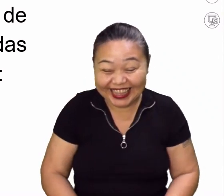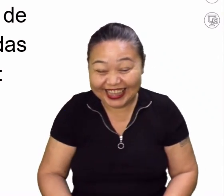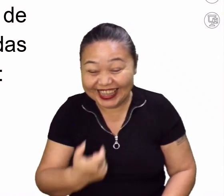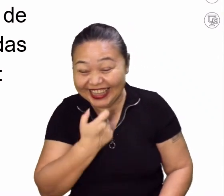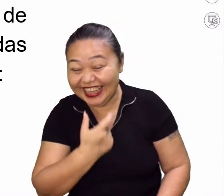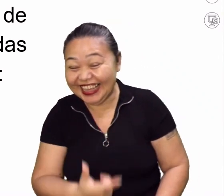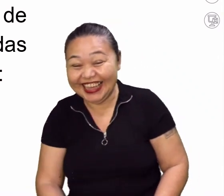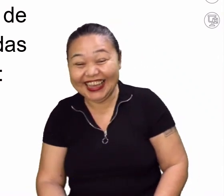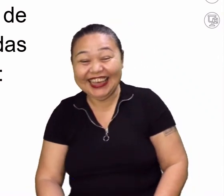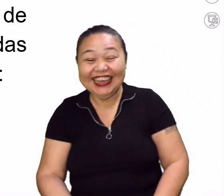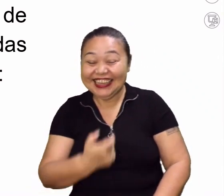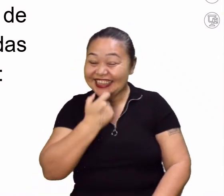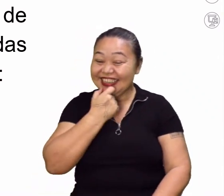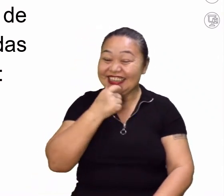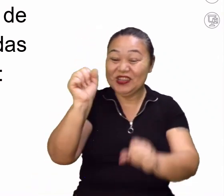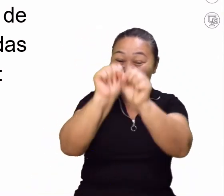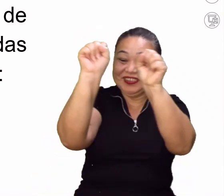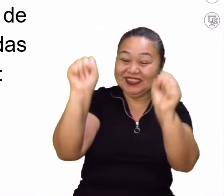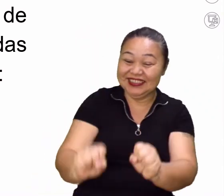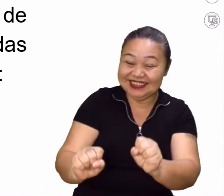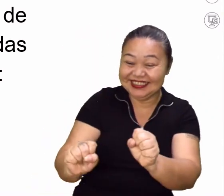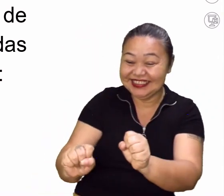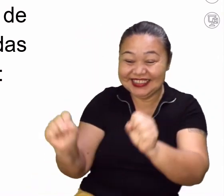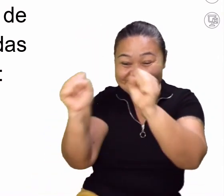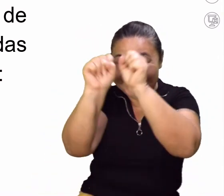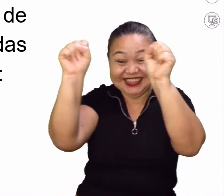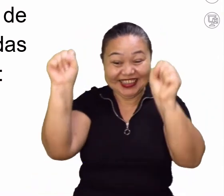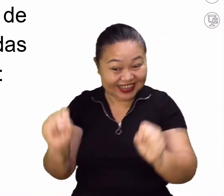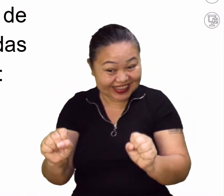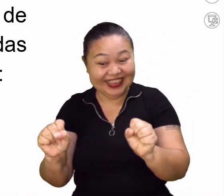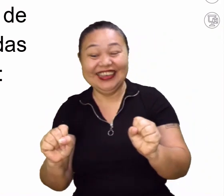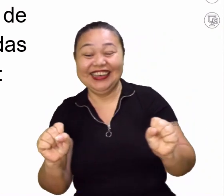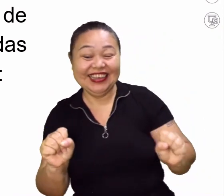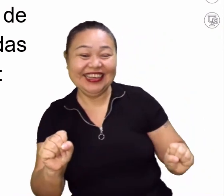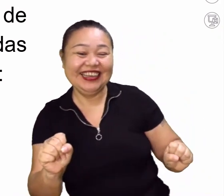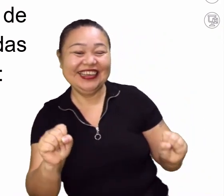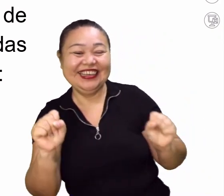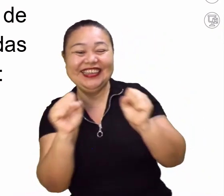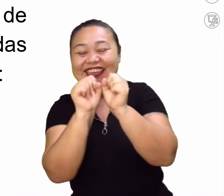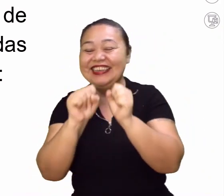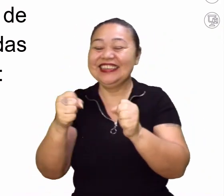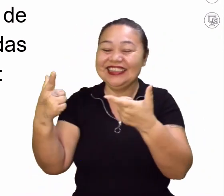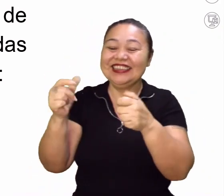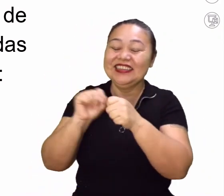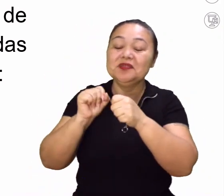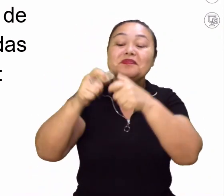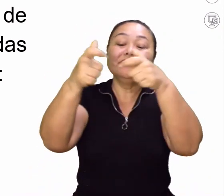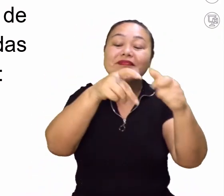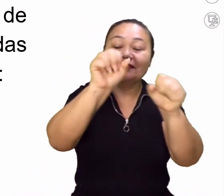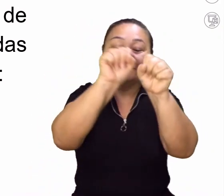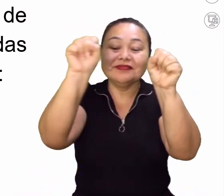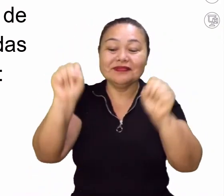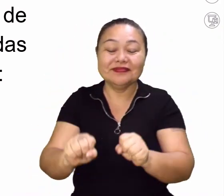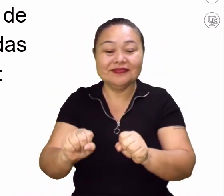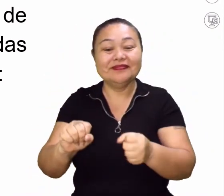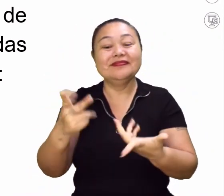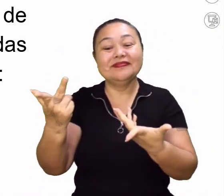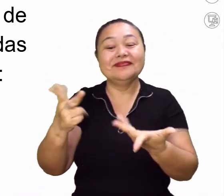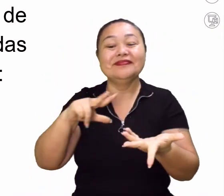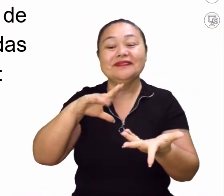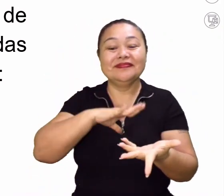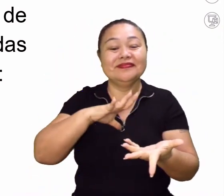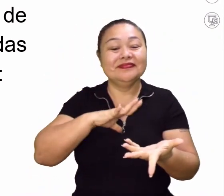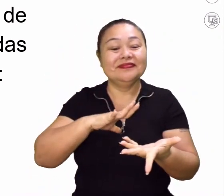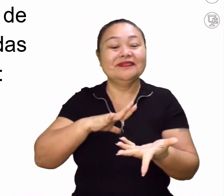Positioning System. Aí, três para a não soube, Rogério. E agora? Positioning System. Que, em português,